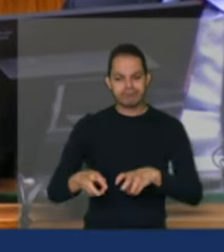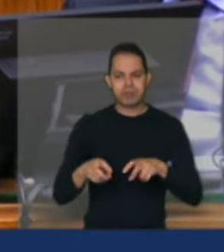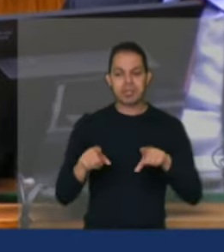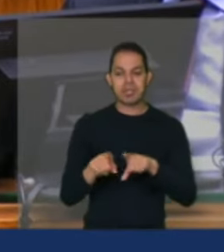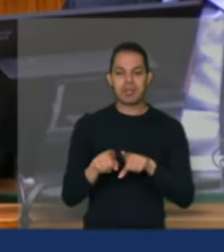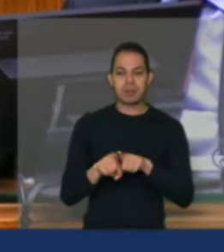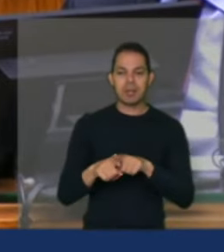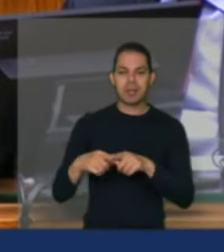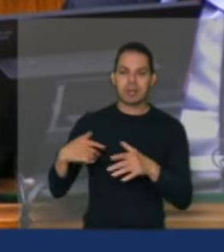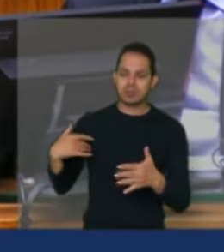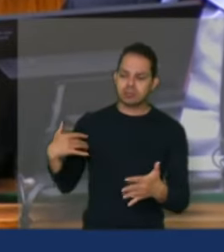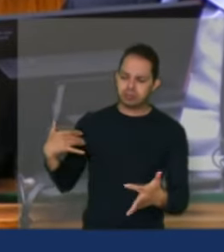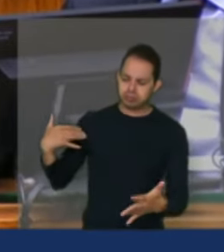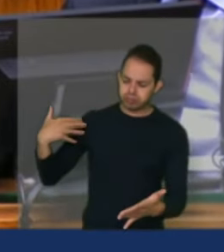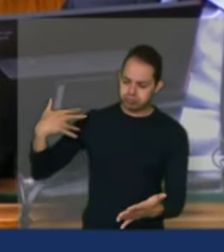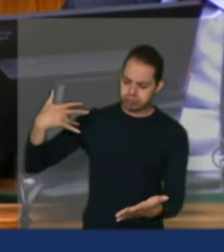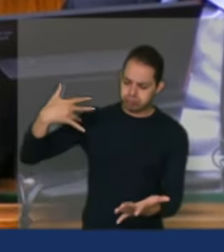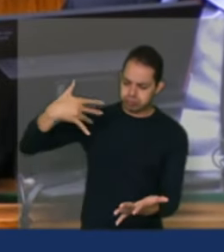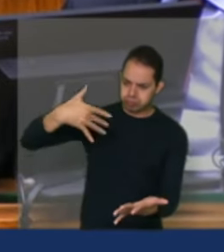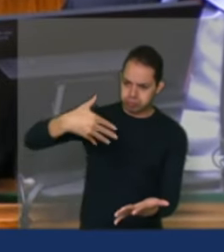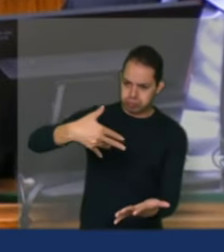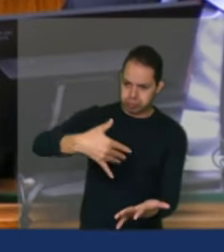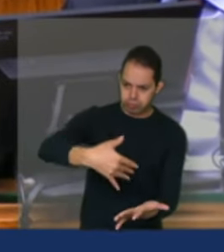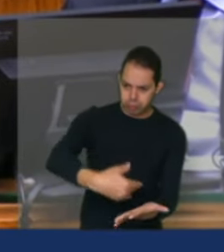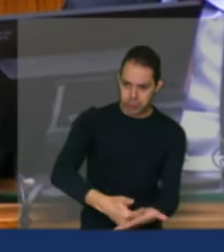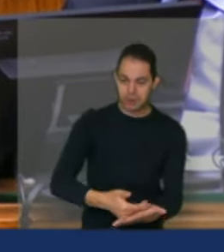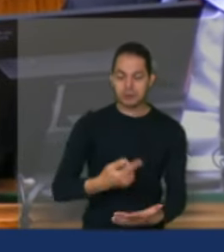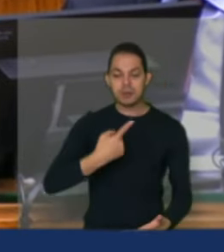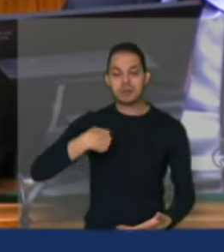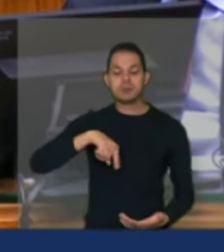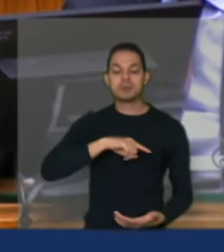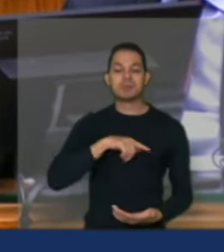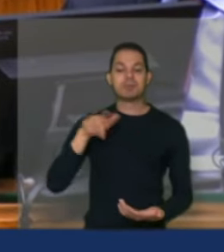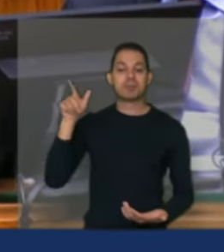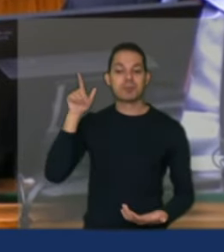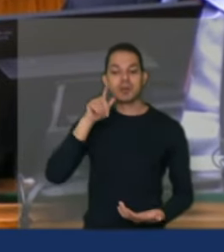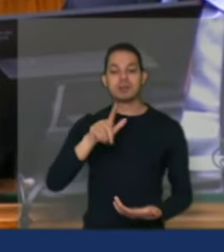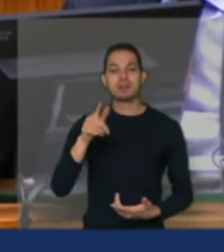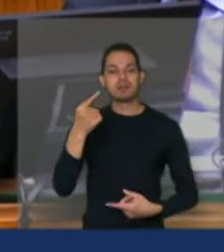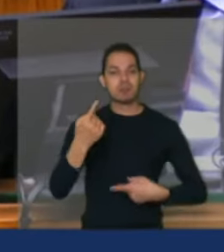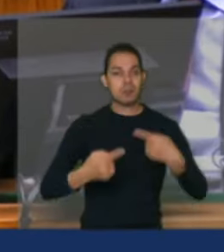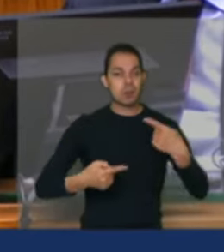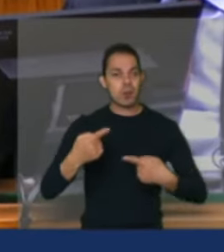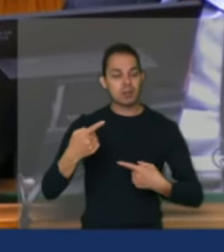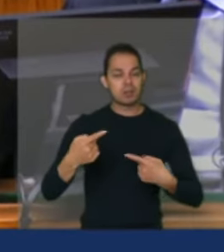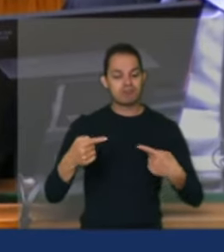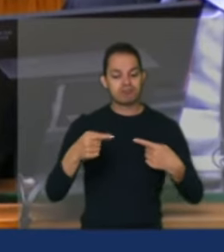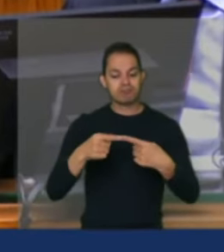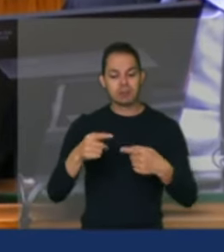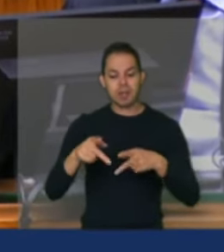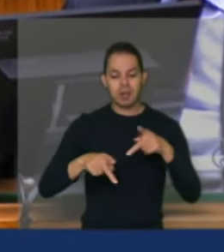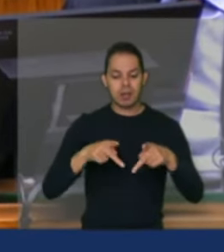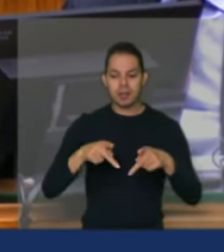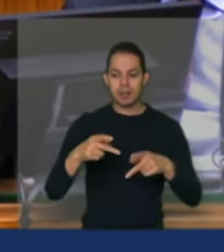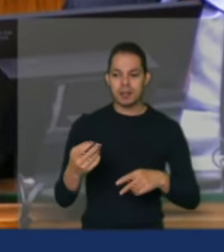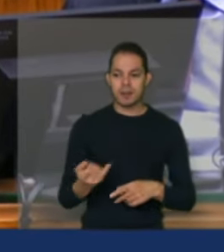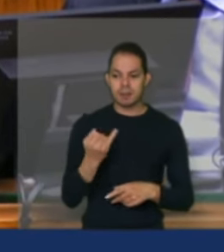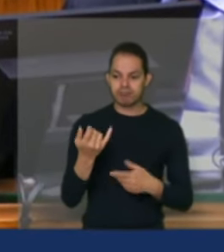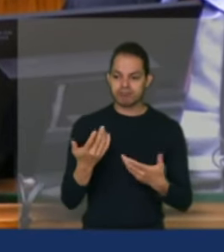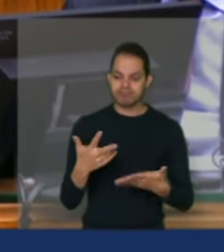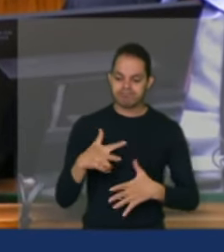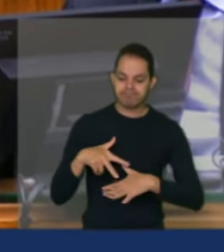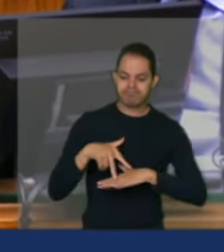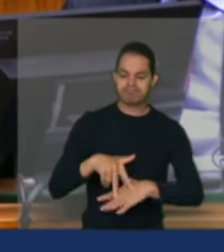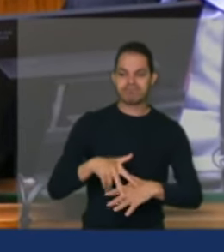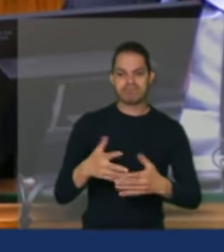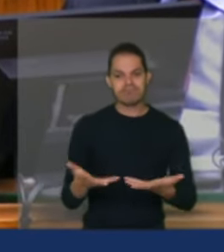caminhada a gente consegue aí algumas políticas públicas que foi muito importante para consolidar o pequeno